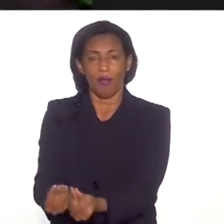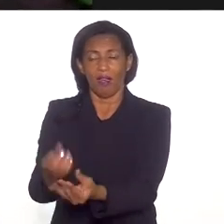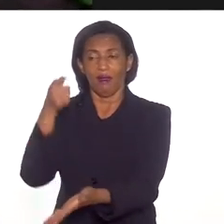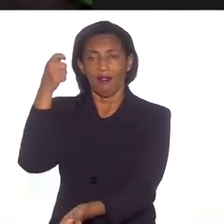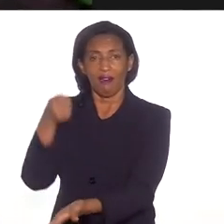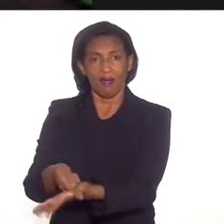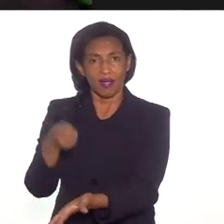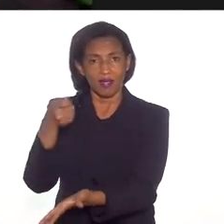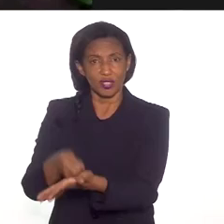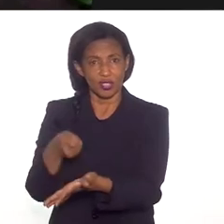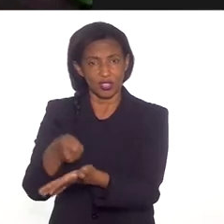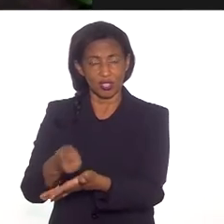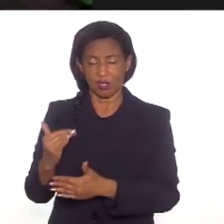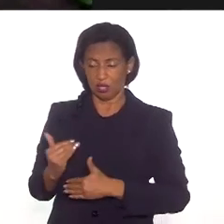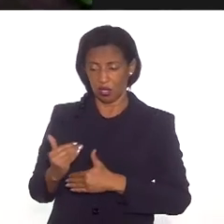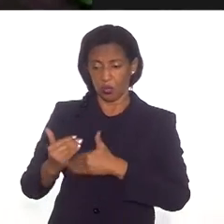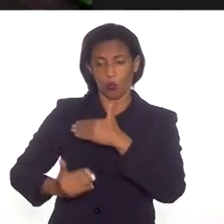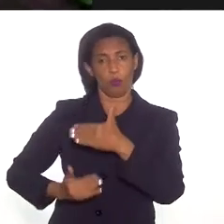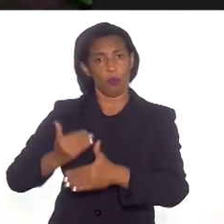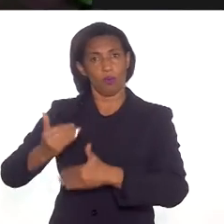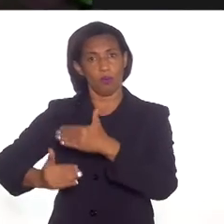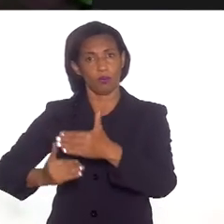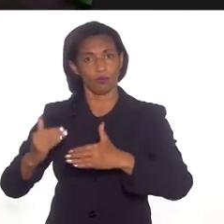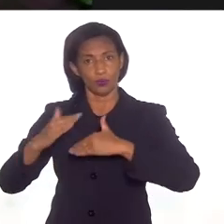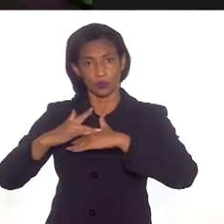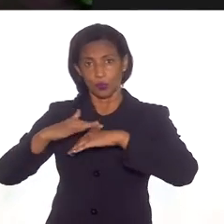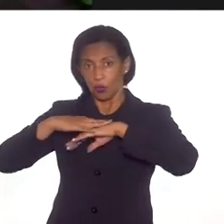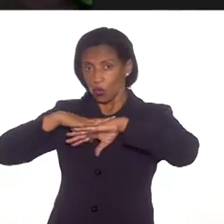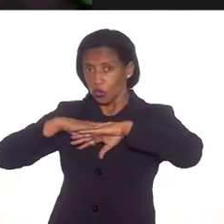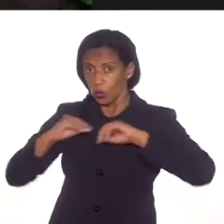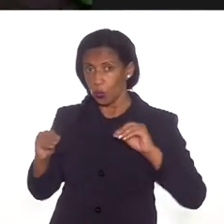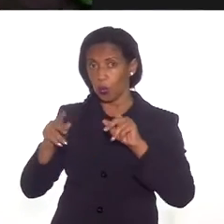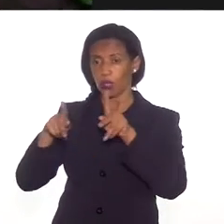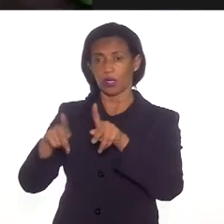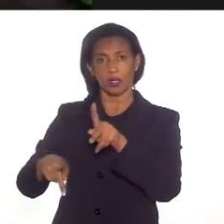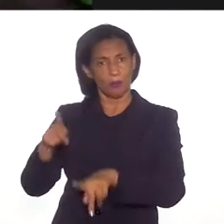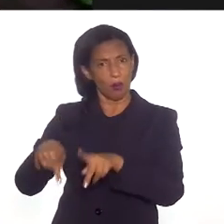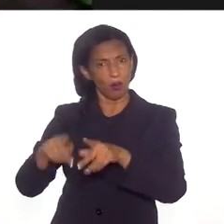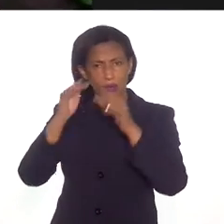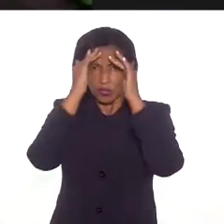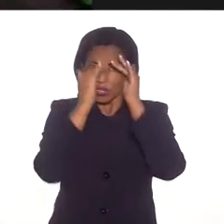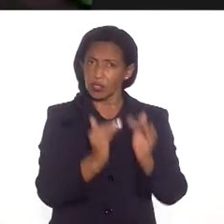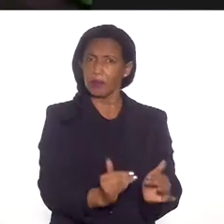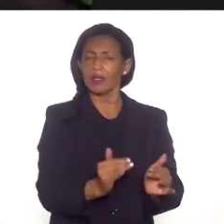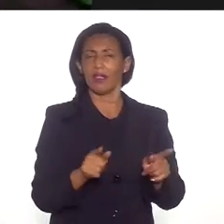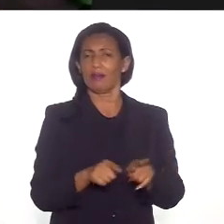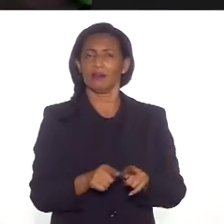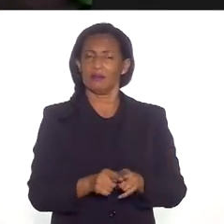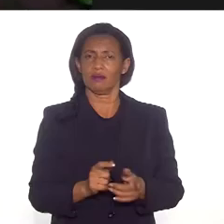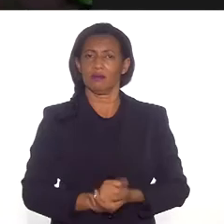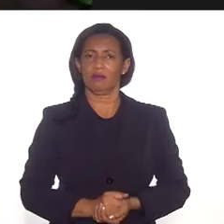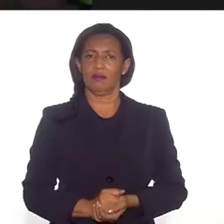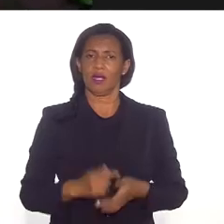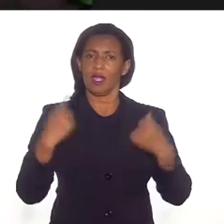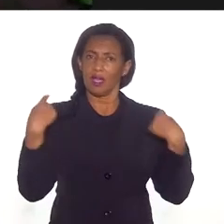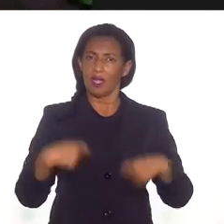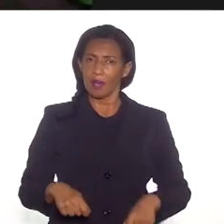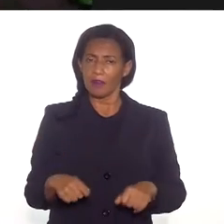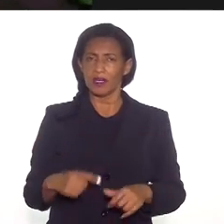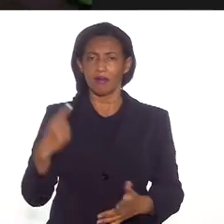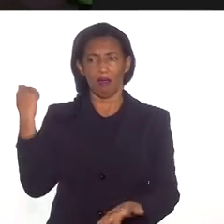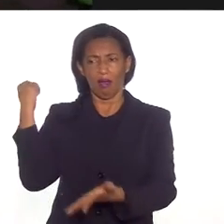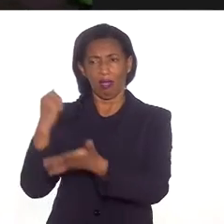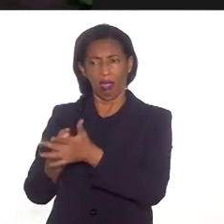garantias de que o processo de cura desses povos seja respeitado. É preciso